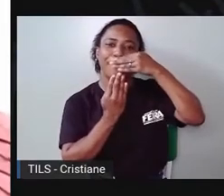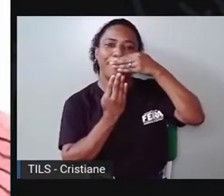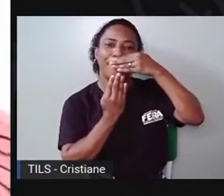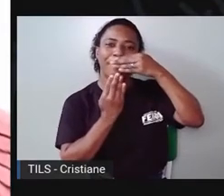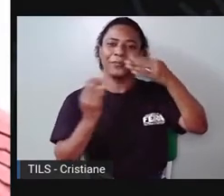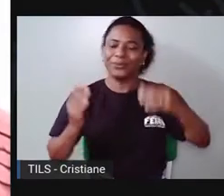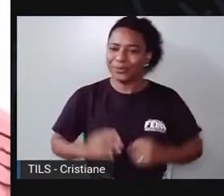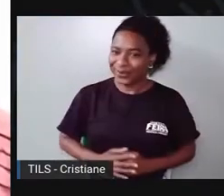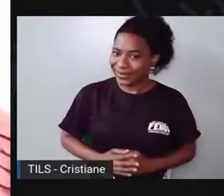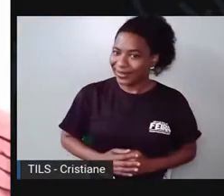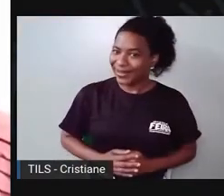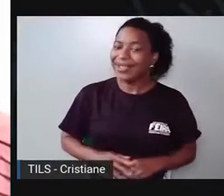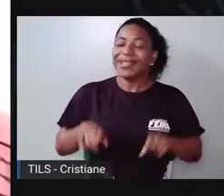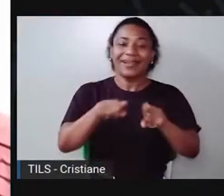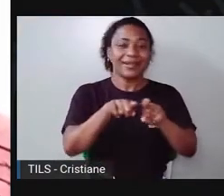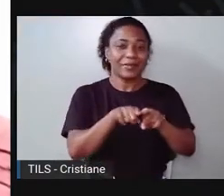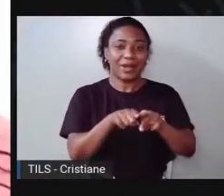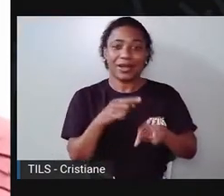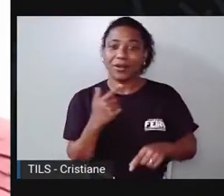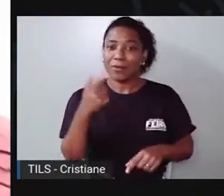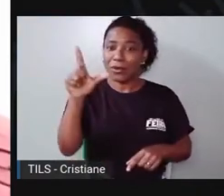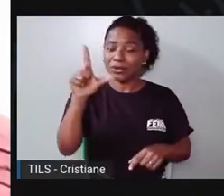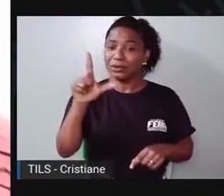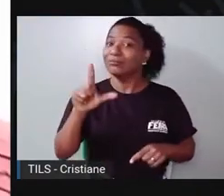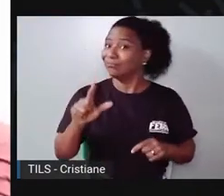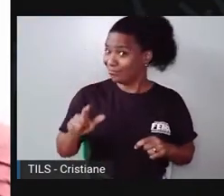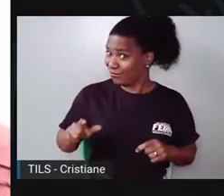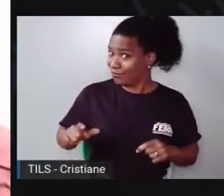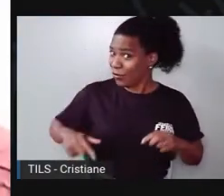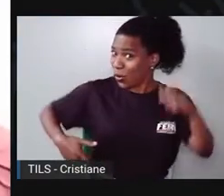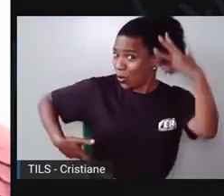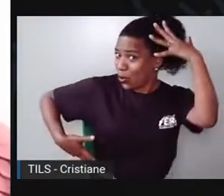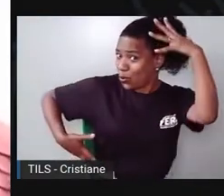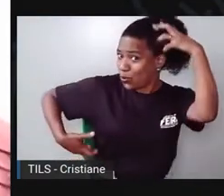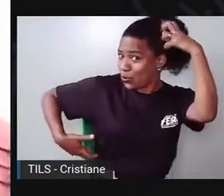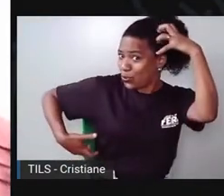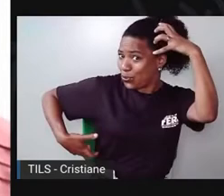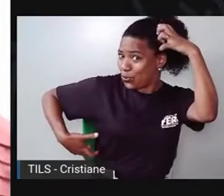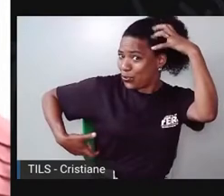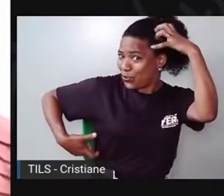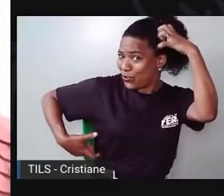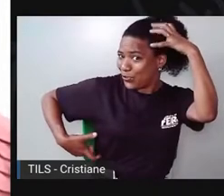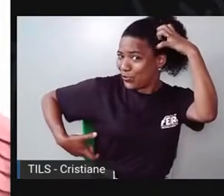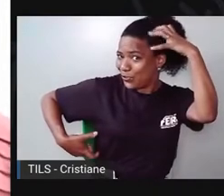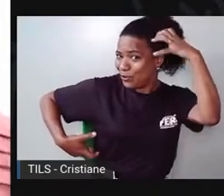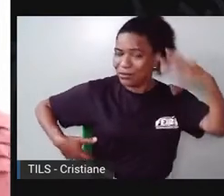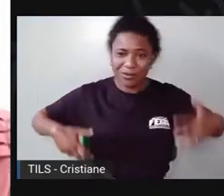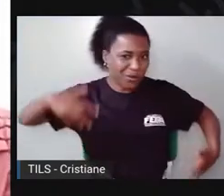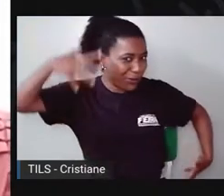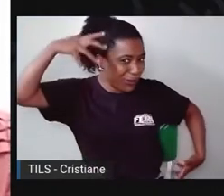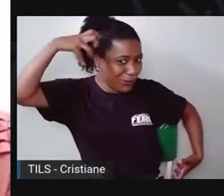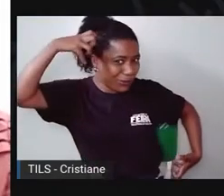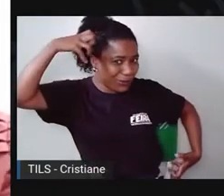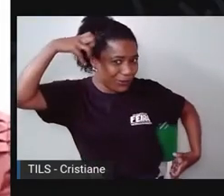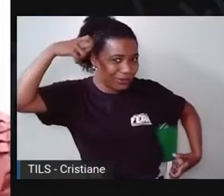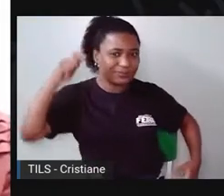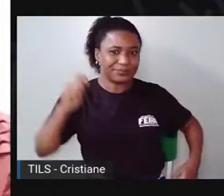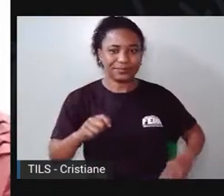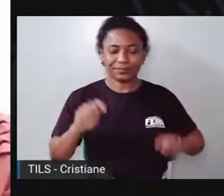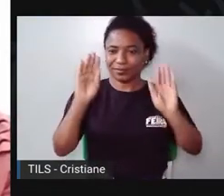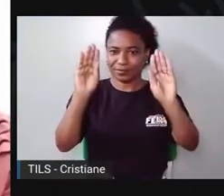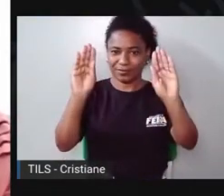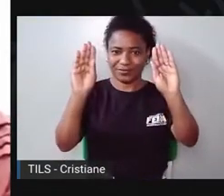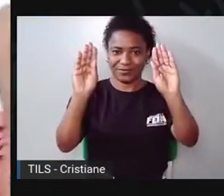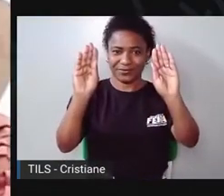Também pode virar um macaco. Você sabia as orelhas de um macaco? Um macaco? Segura assim as duas.